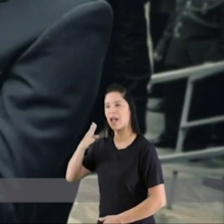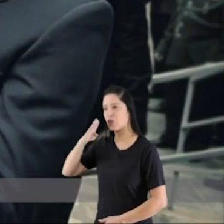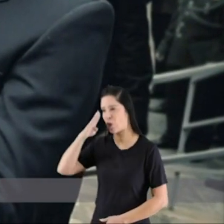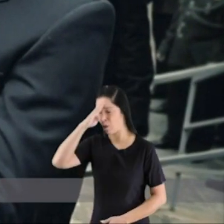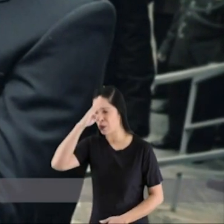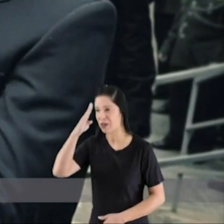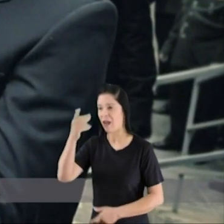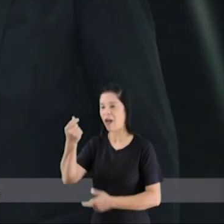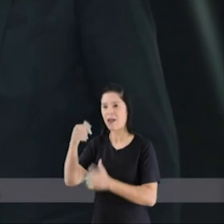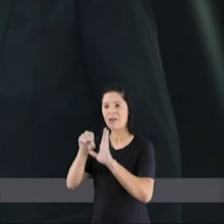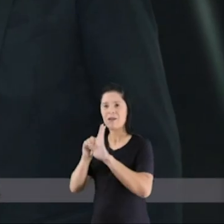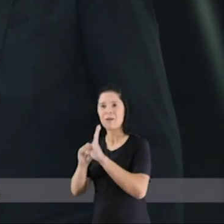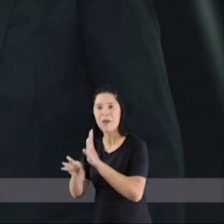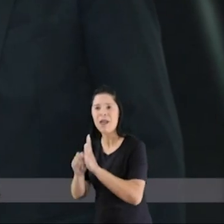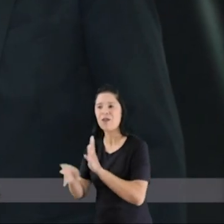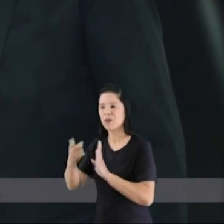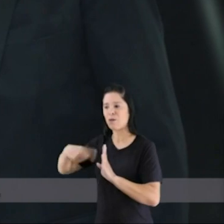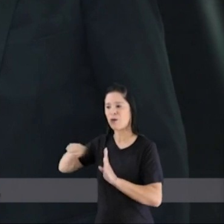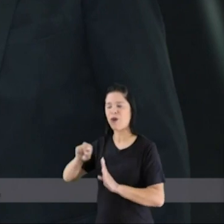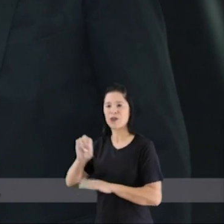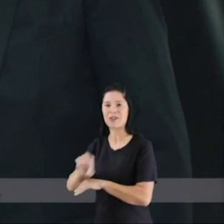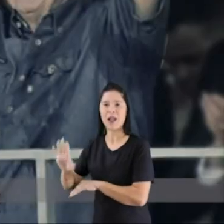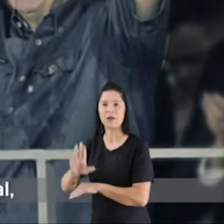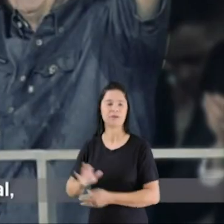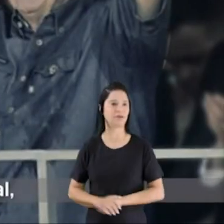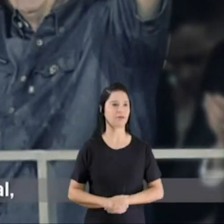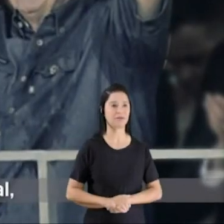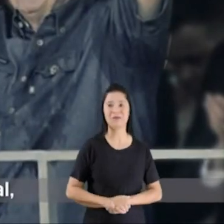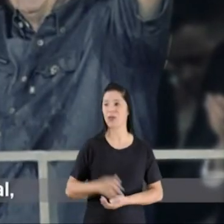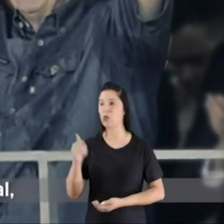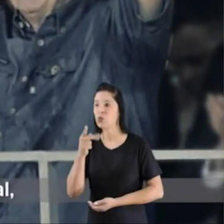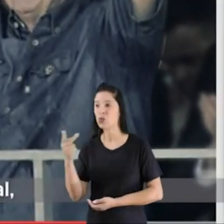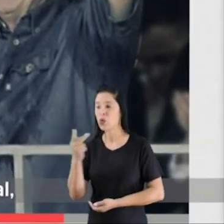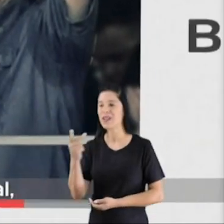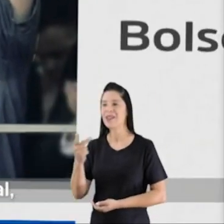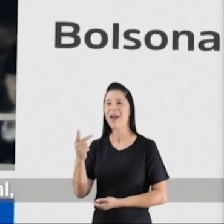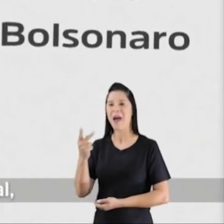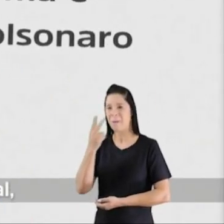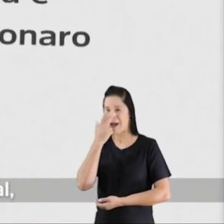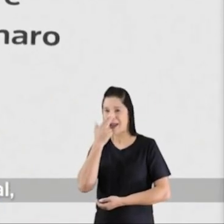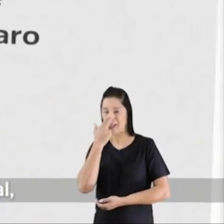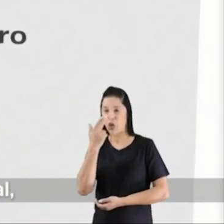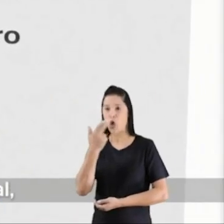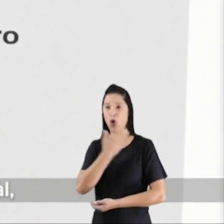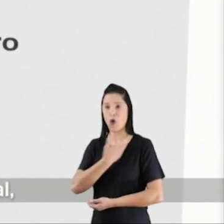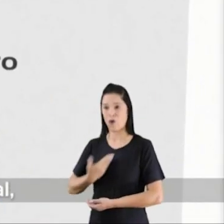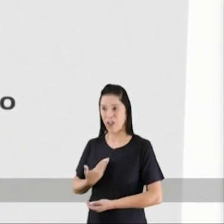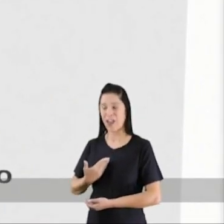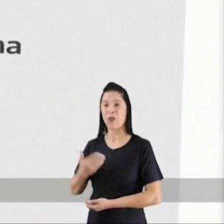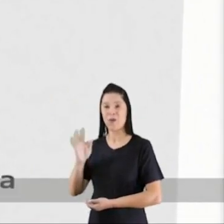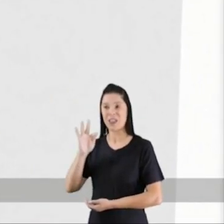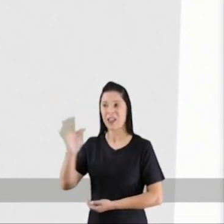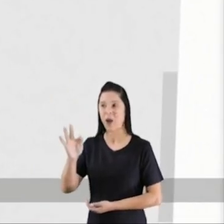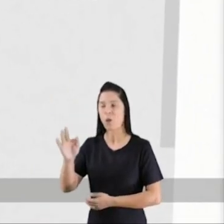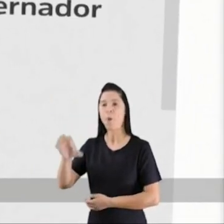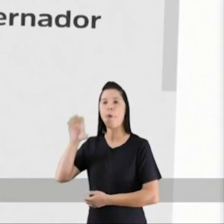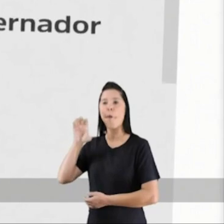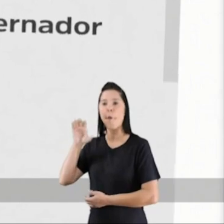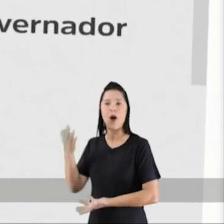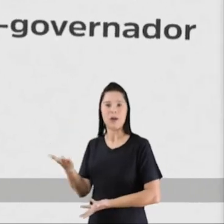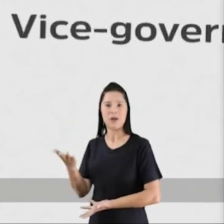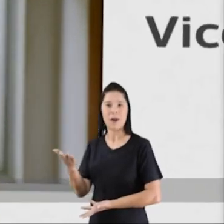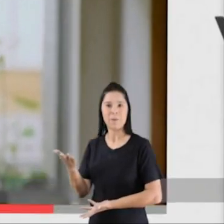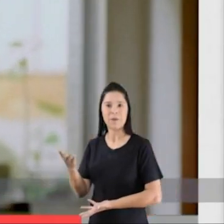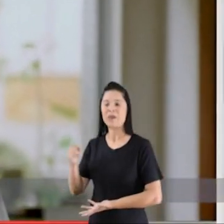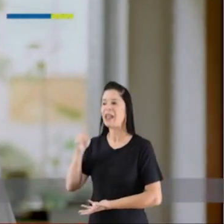amizade com Bolsonaro em benefícios para o nosso estado. Ele é alinhado com o governo federal, omisso